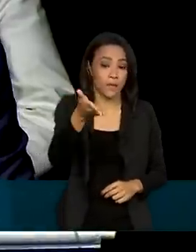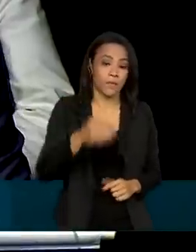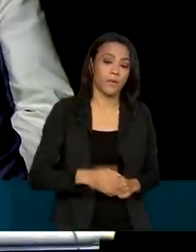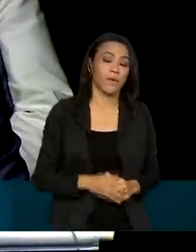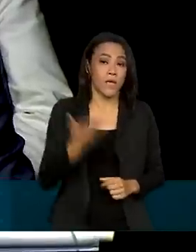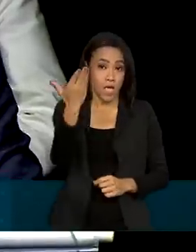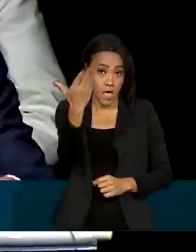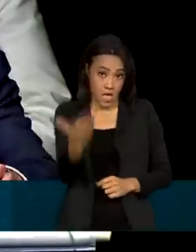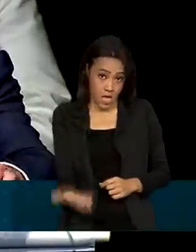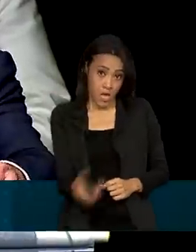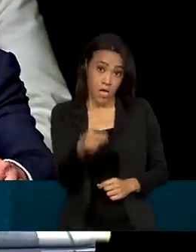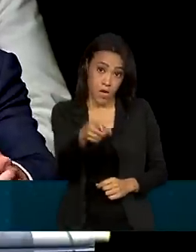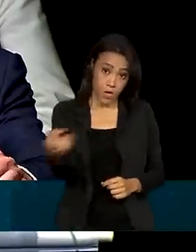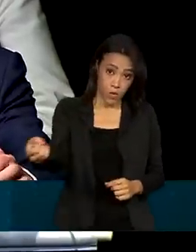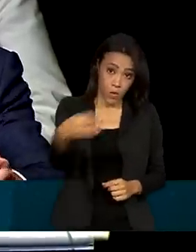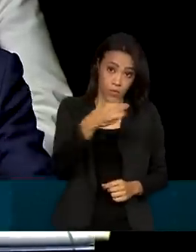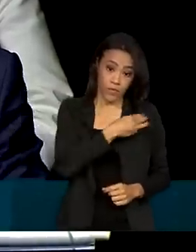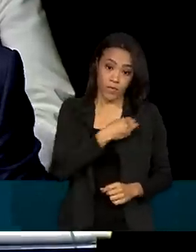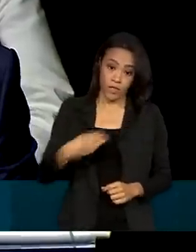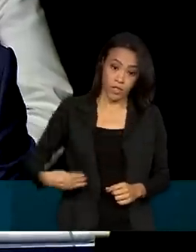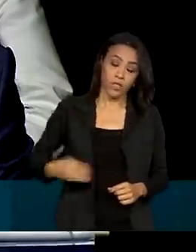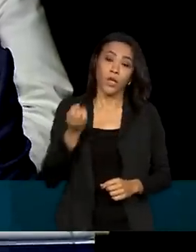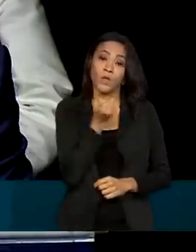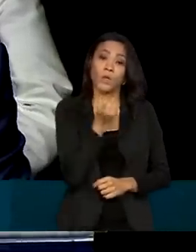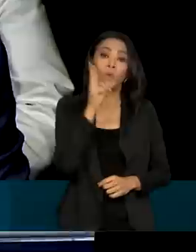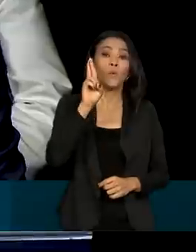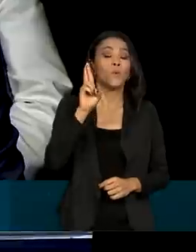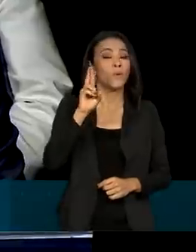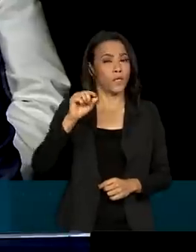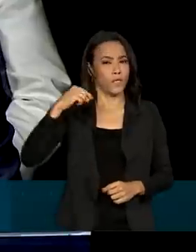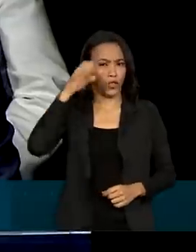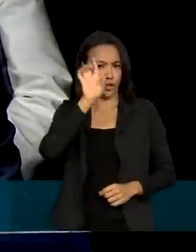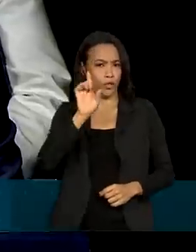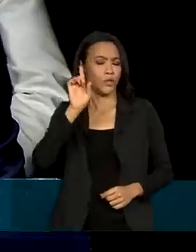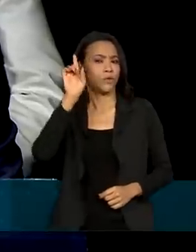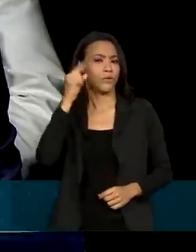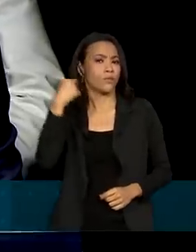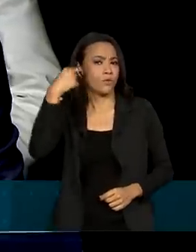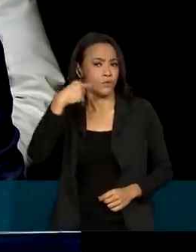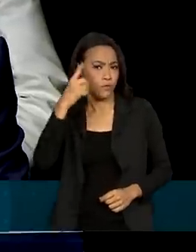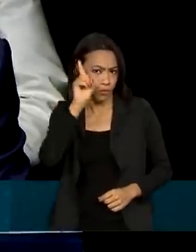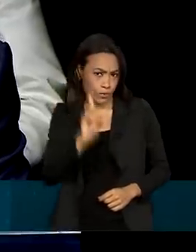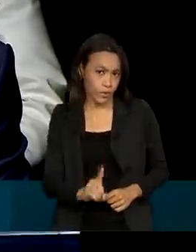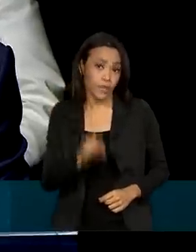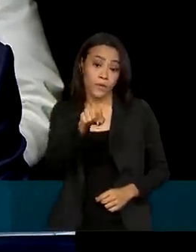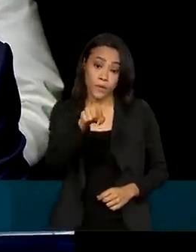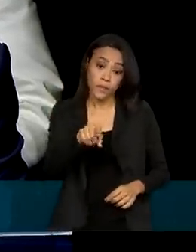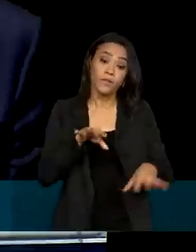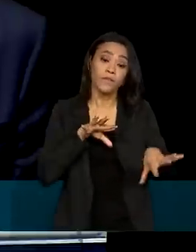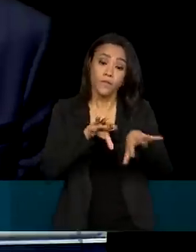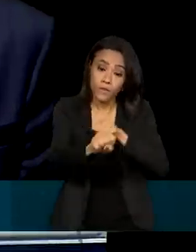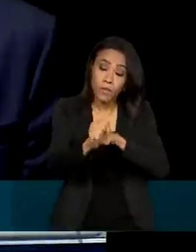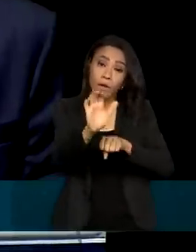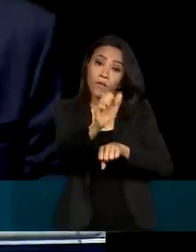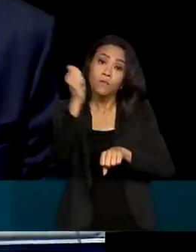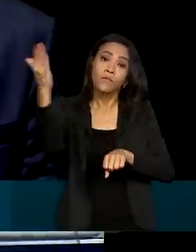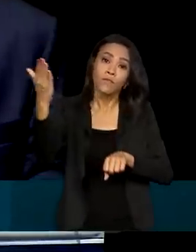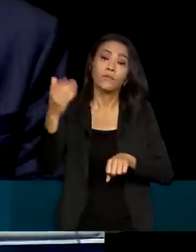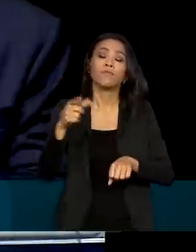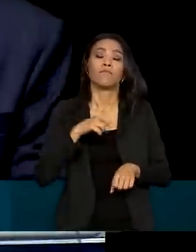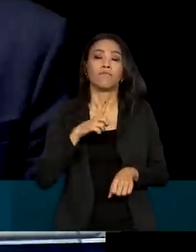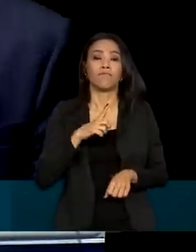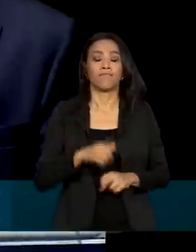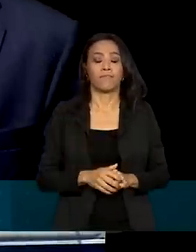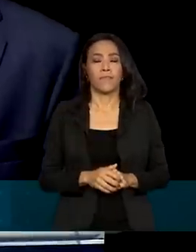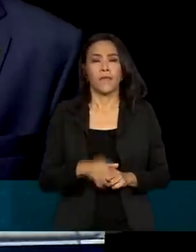O novo titular da CGU também é doutor em Direito e professor pela Universidade Francesa de Sorbonne. Dentre os